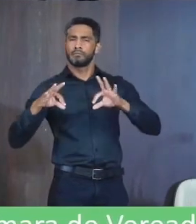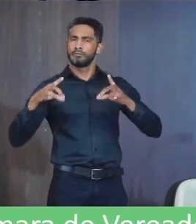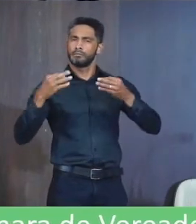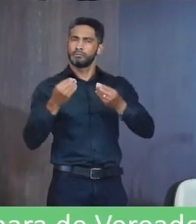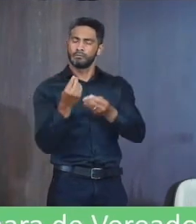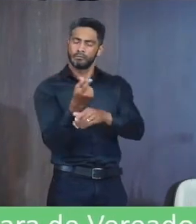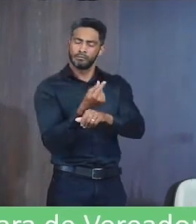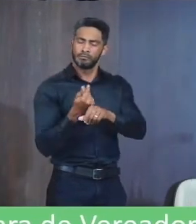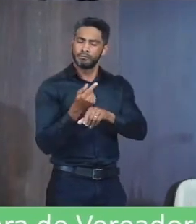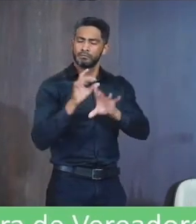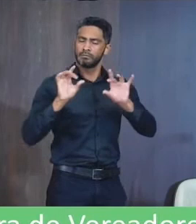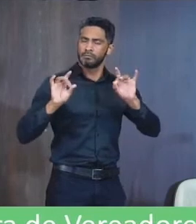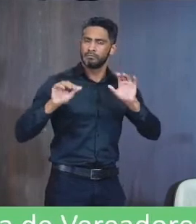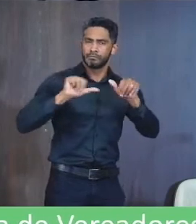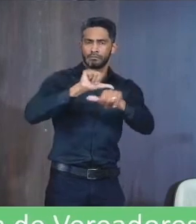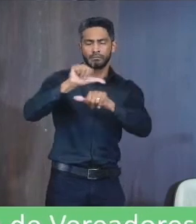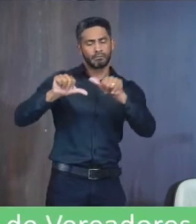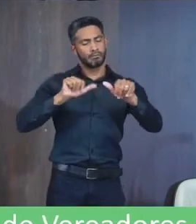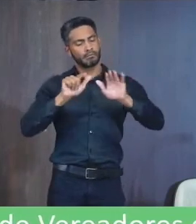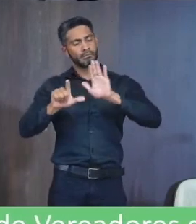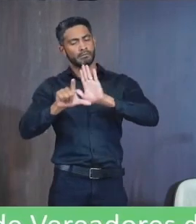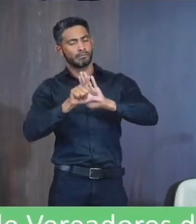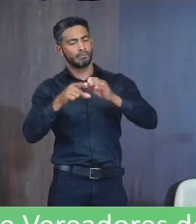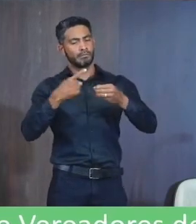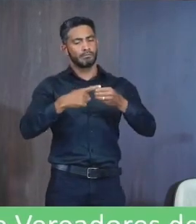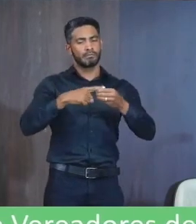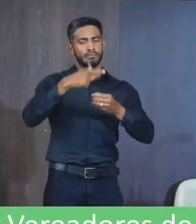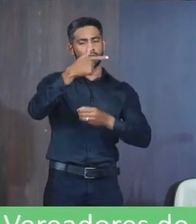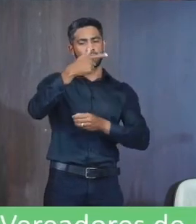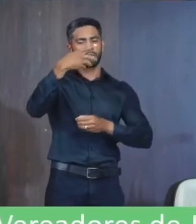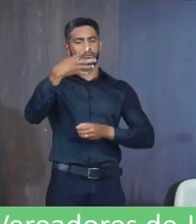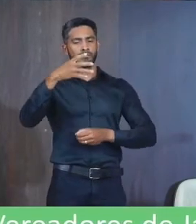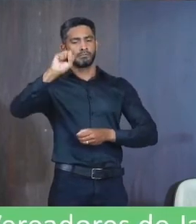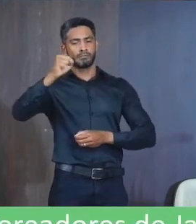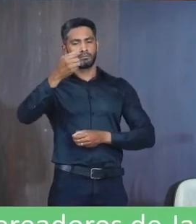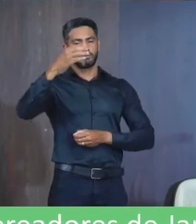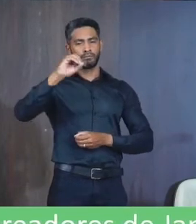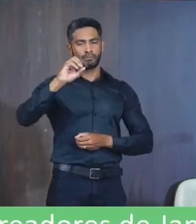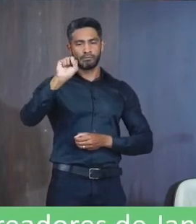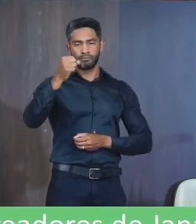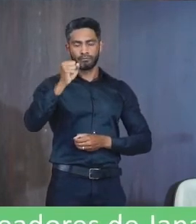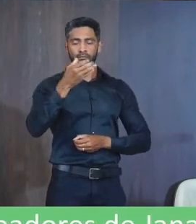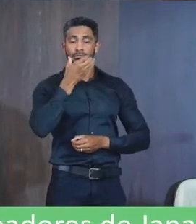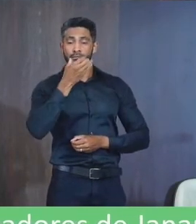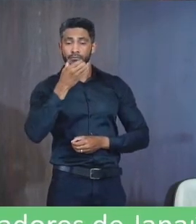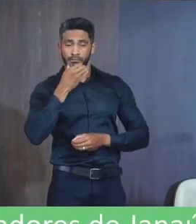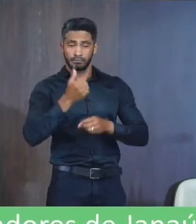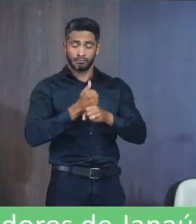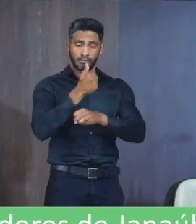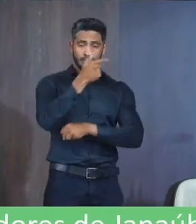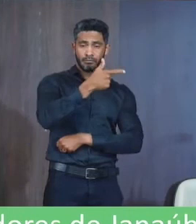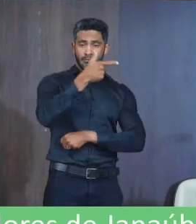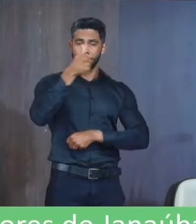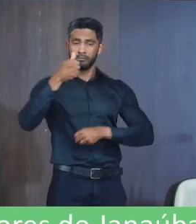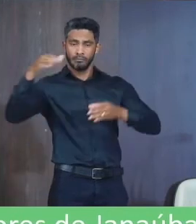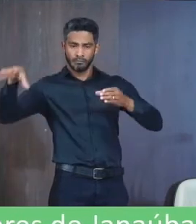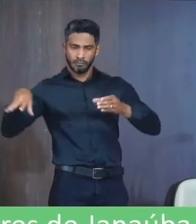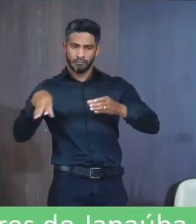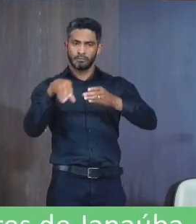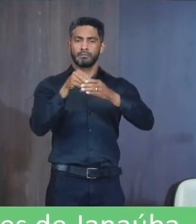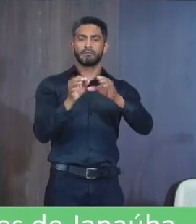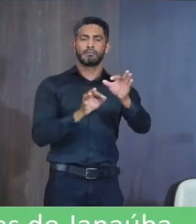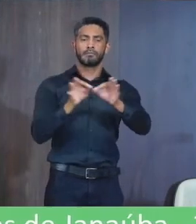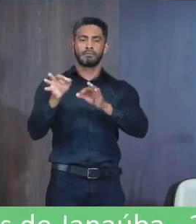orçamentárias que especificam E alteram a Lei Municipal 2480 De 8 de dezembro de 2021 Que institui